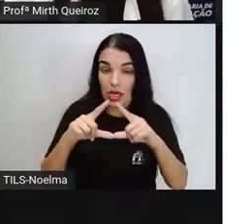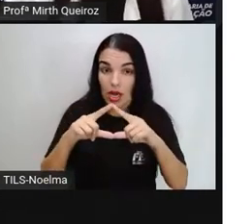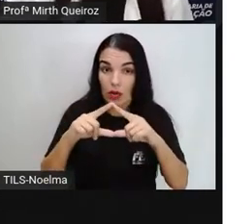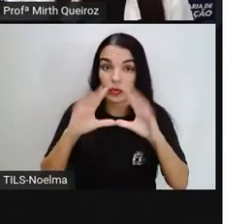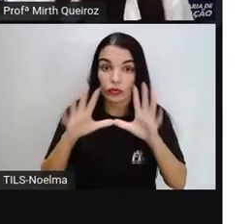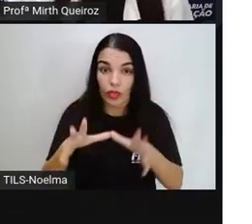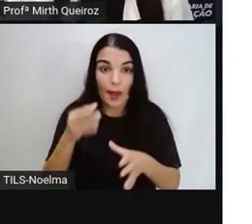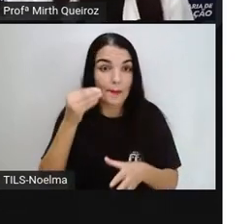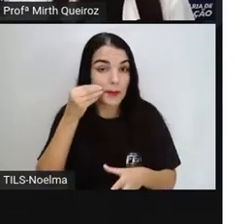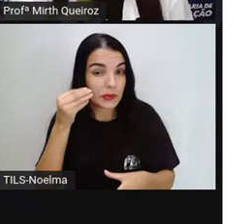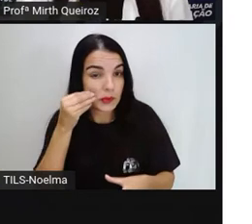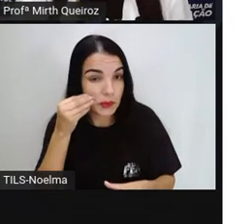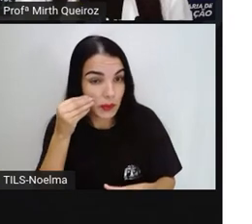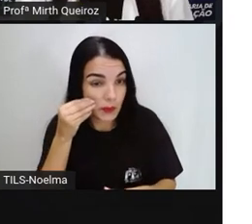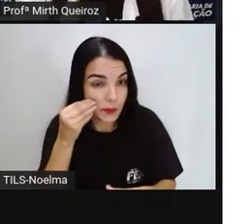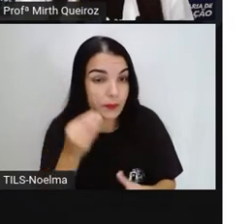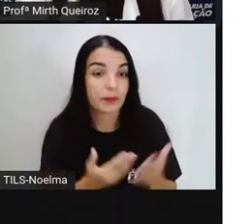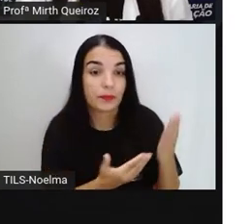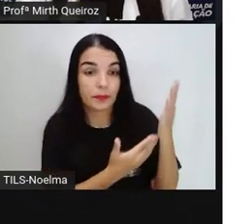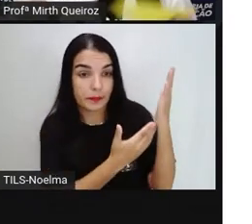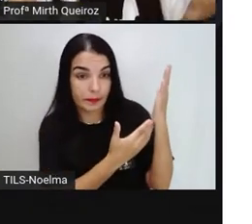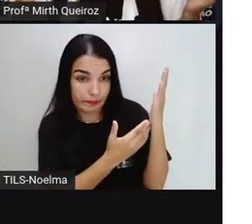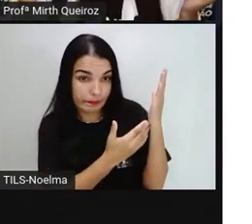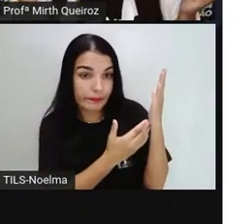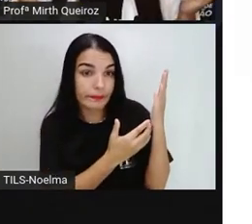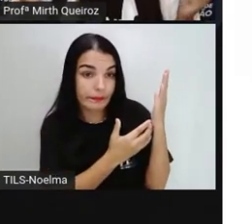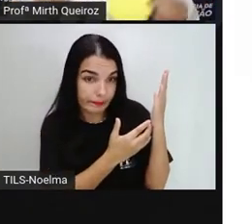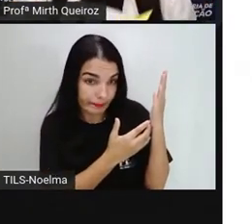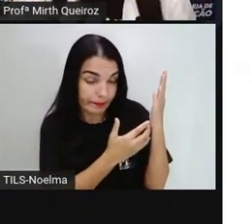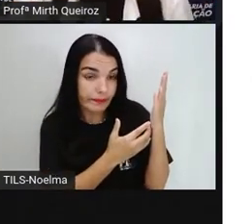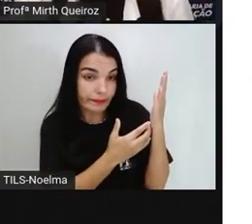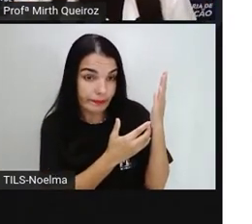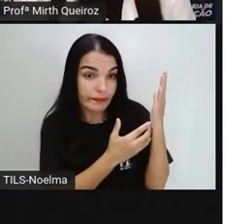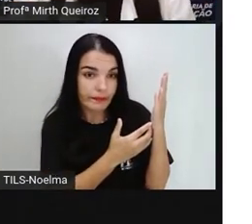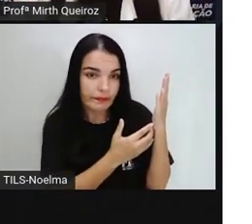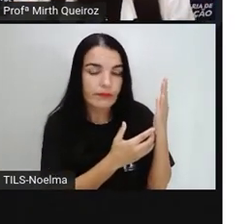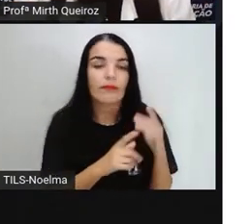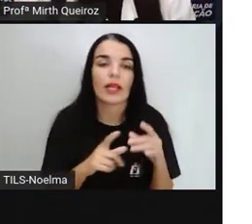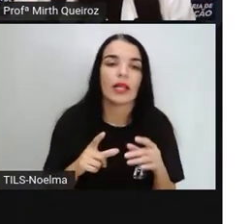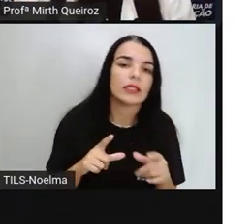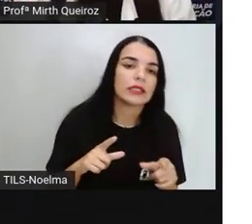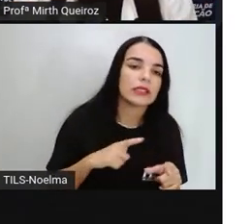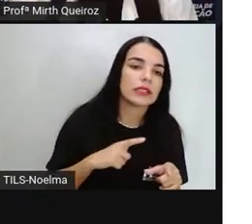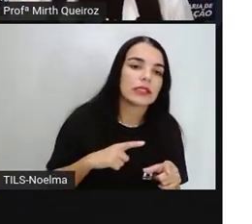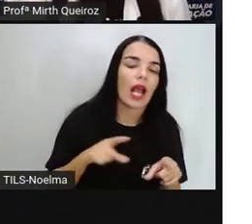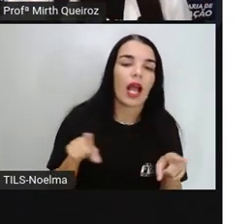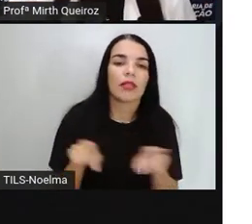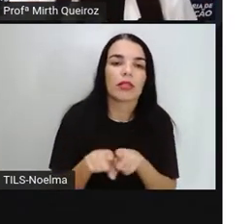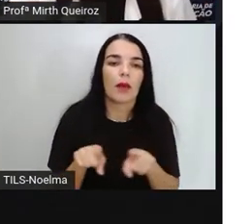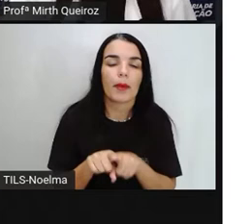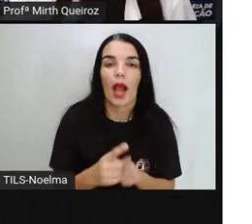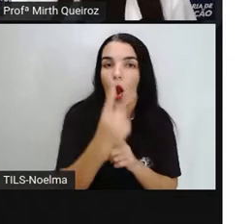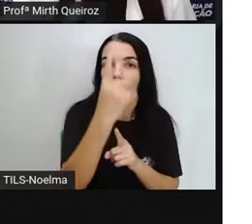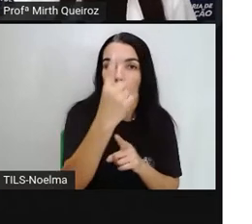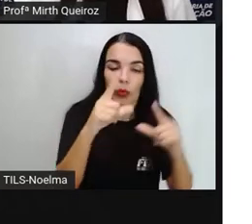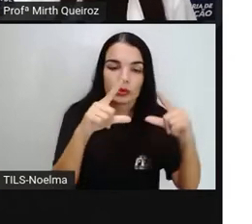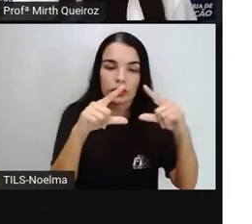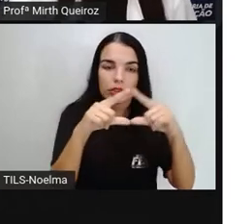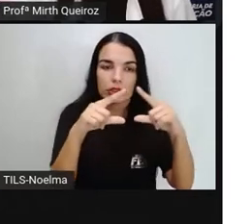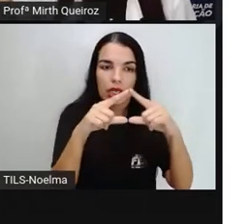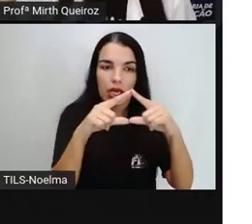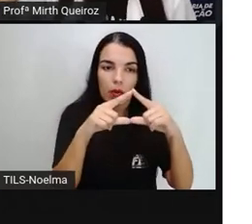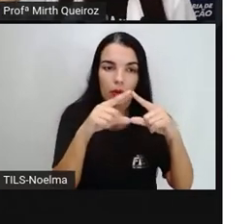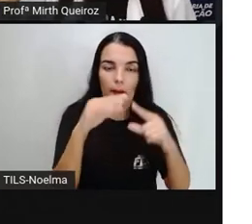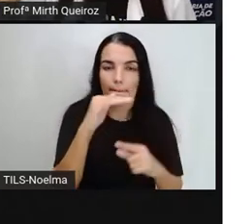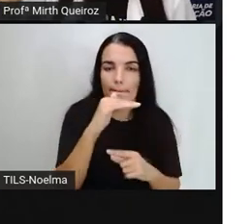já apresentei para vocês, né? Os dois triângulos grandes. Ele é formado por um triângulo médio.